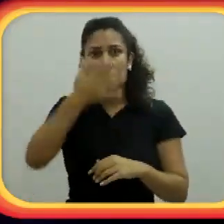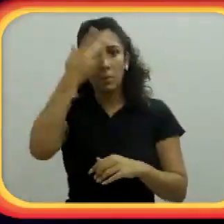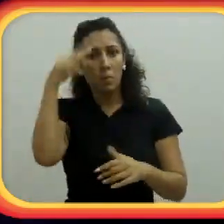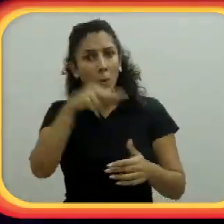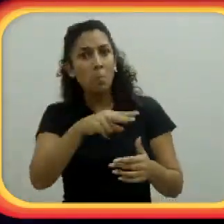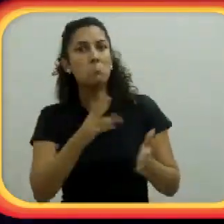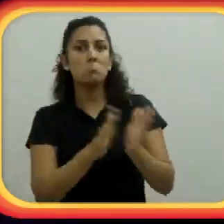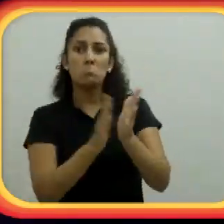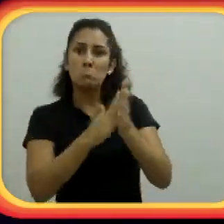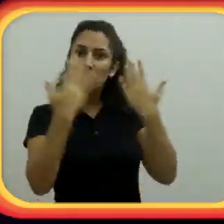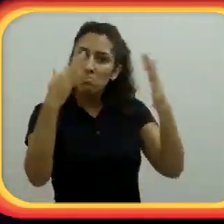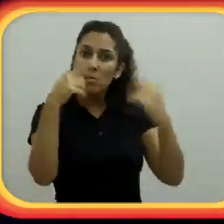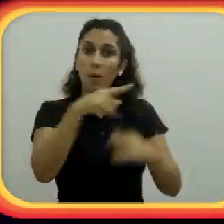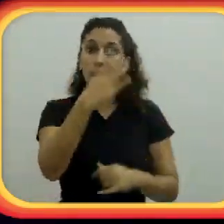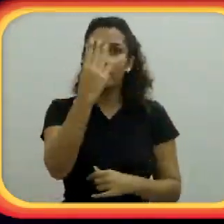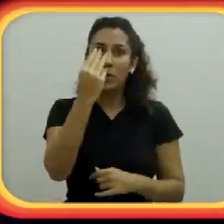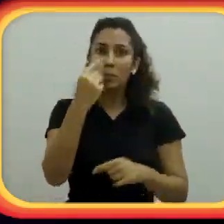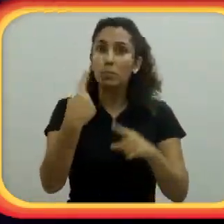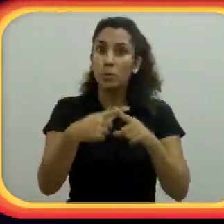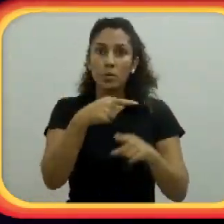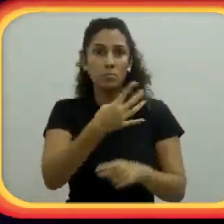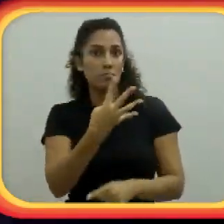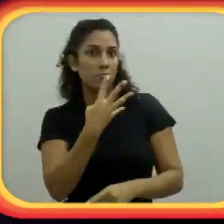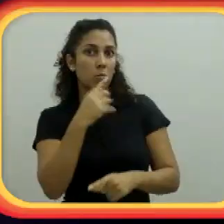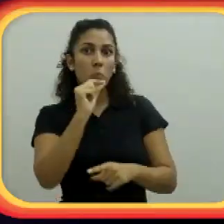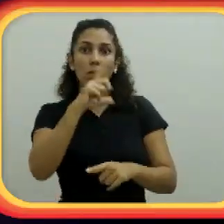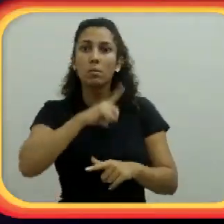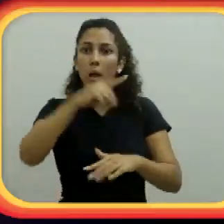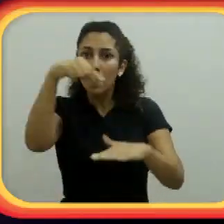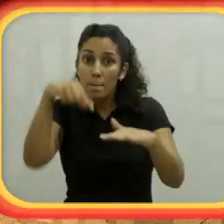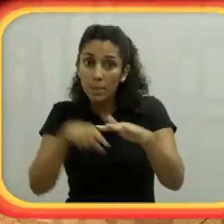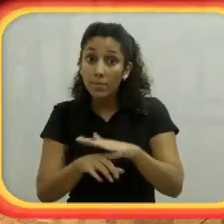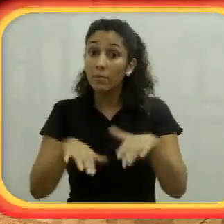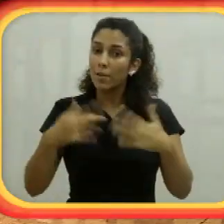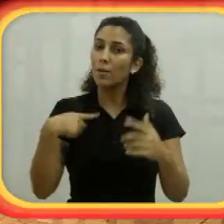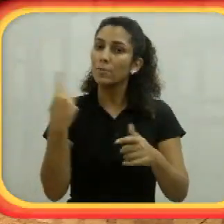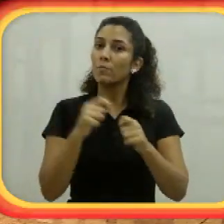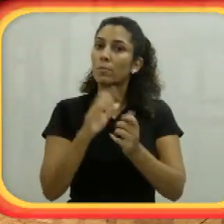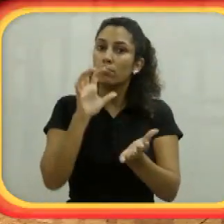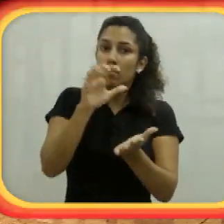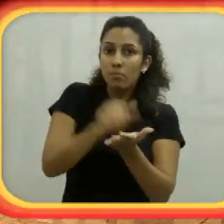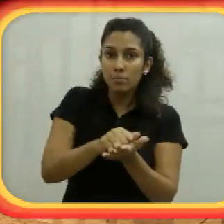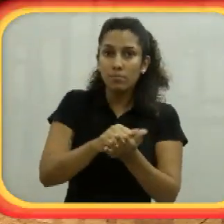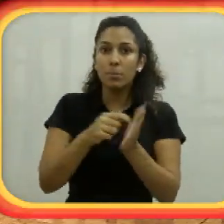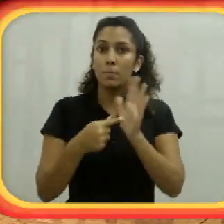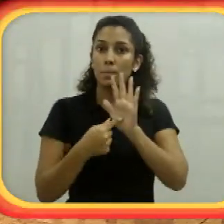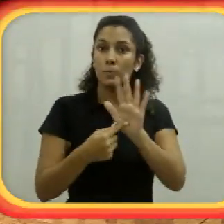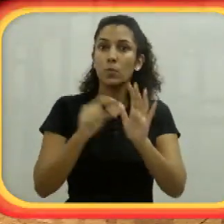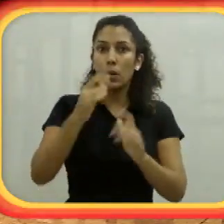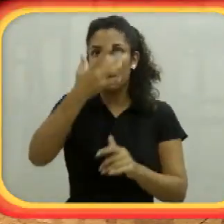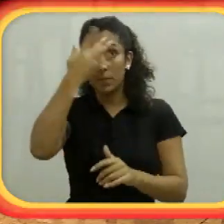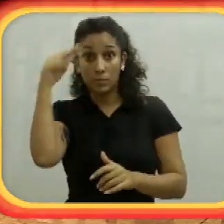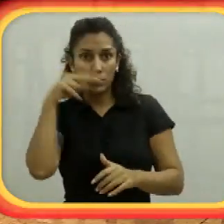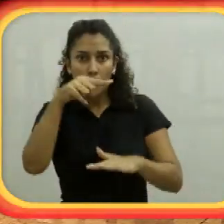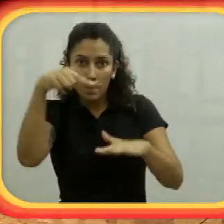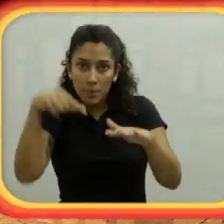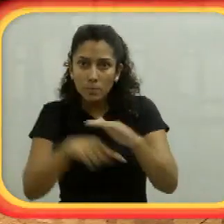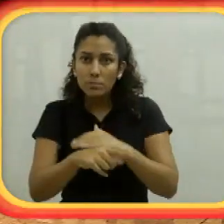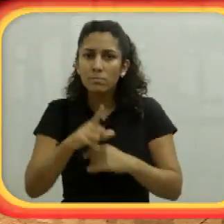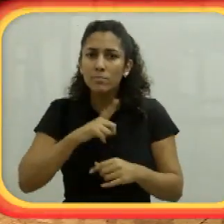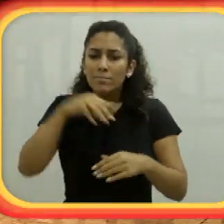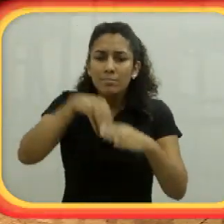não conhecem o que tem ali embaixo. Então, poder fazer esse registro e mostrar para as pessoas que ali,